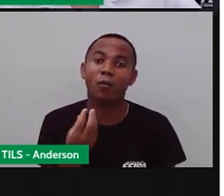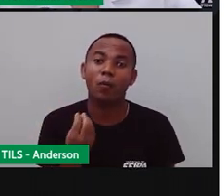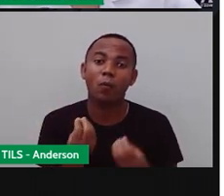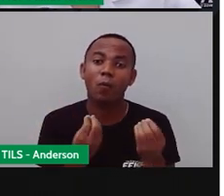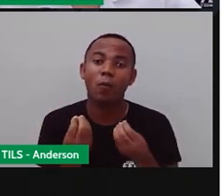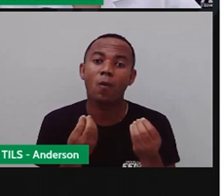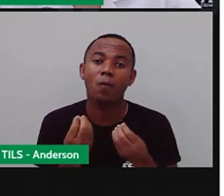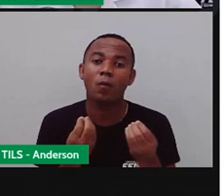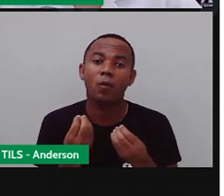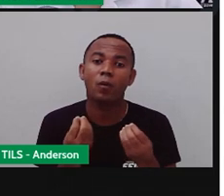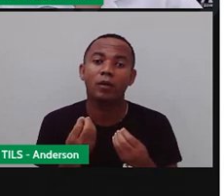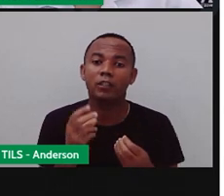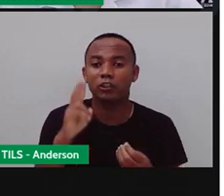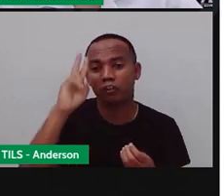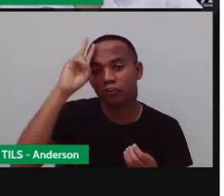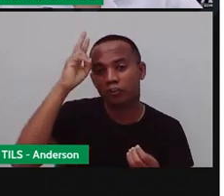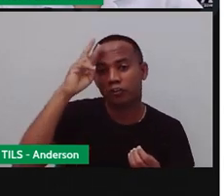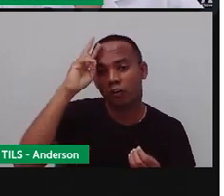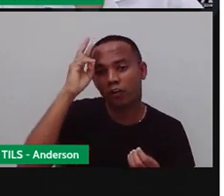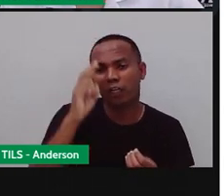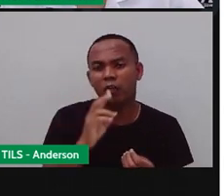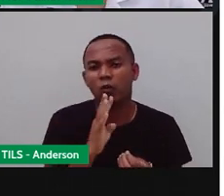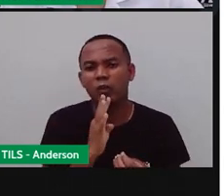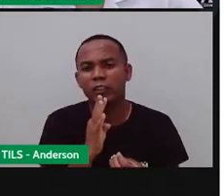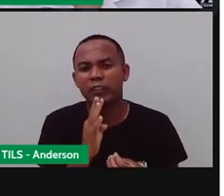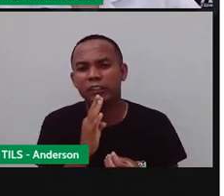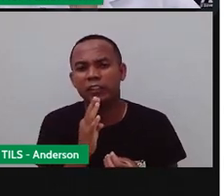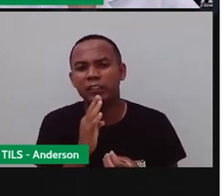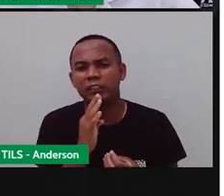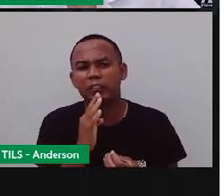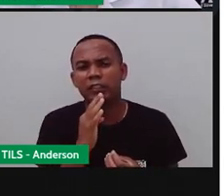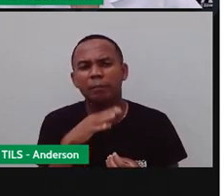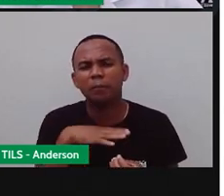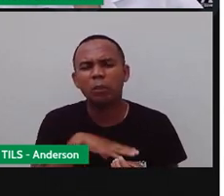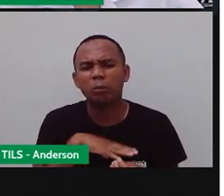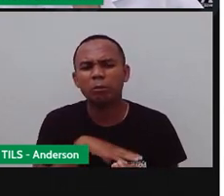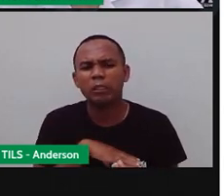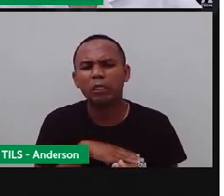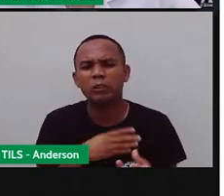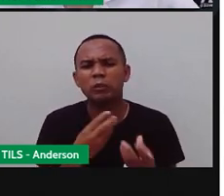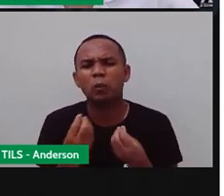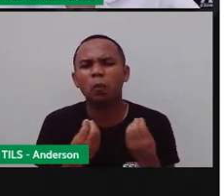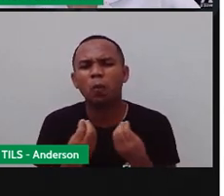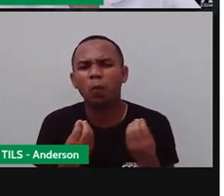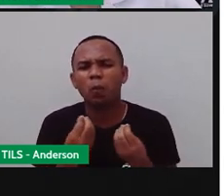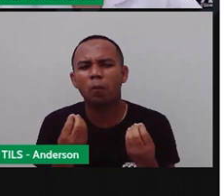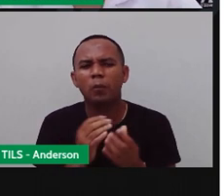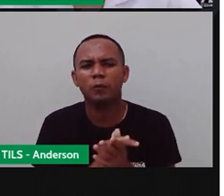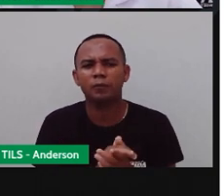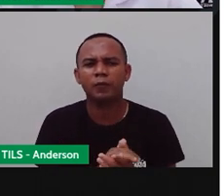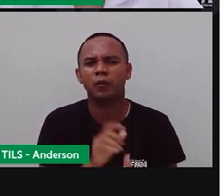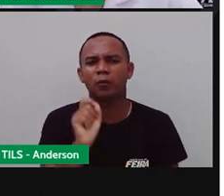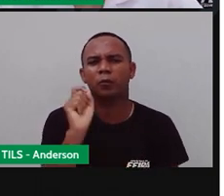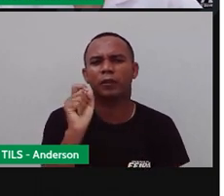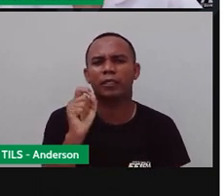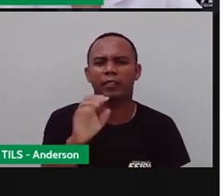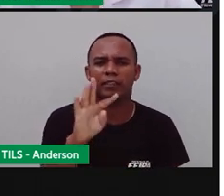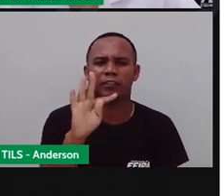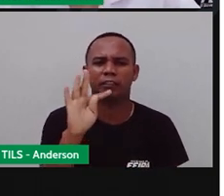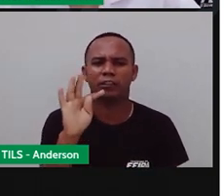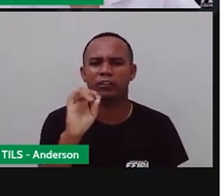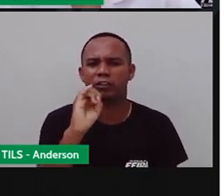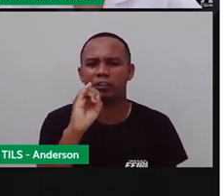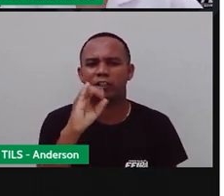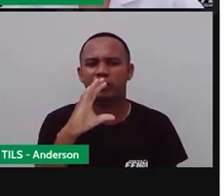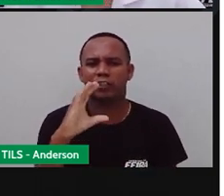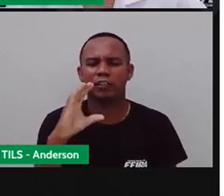essa expressão? A gente falou sobre tic-tac, tic-tac. O que será que é esse tic-tac? Anderson disse que era